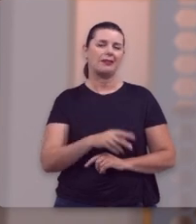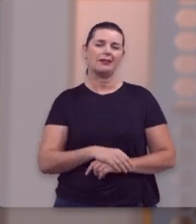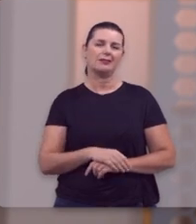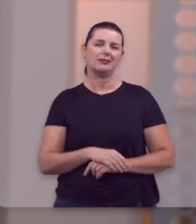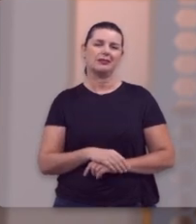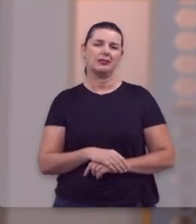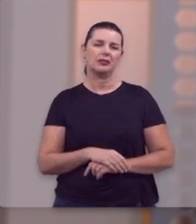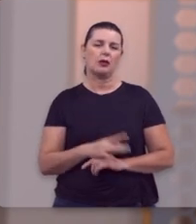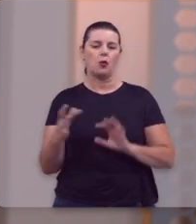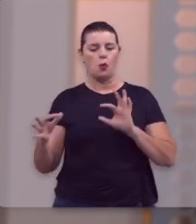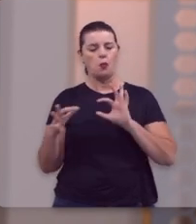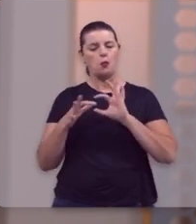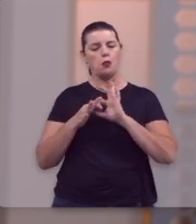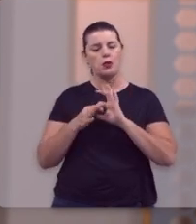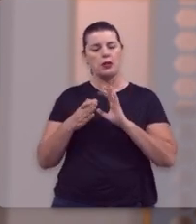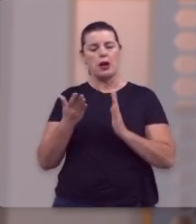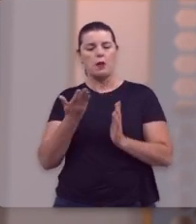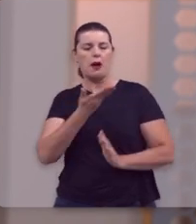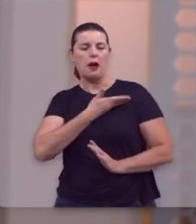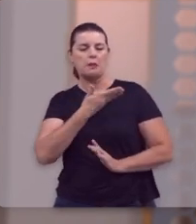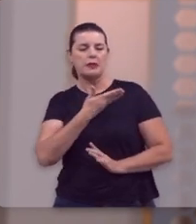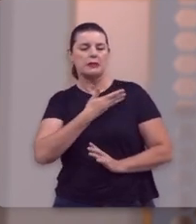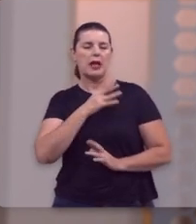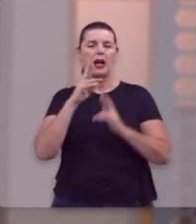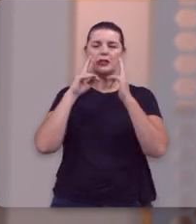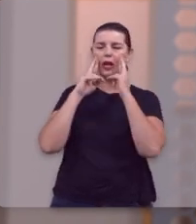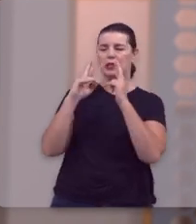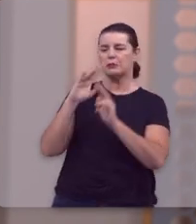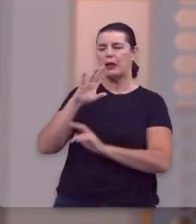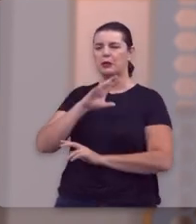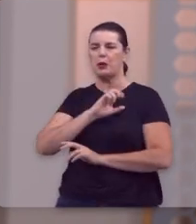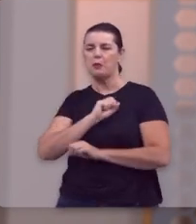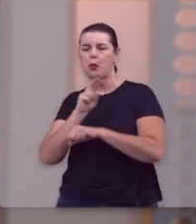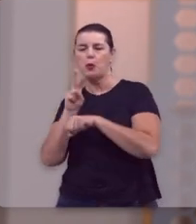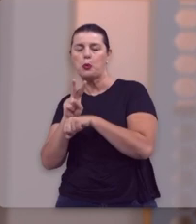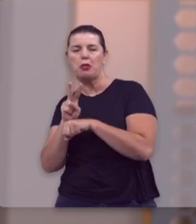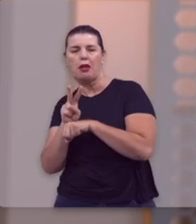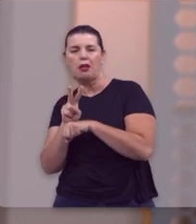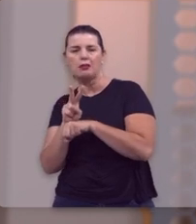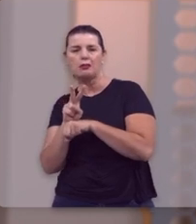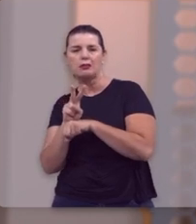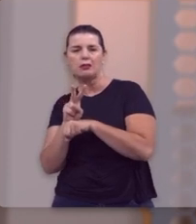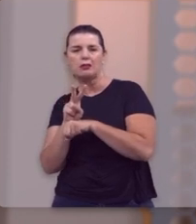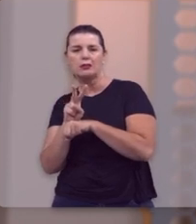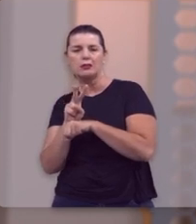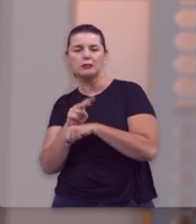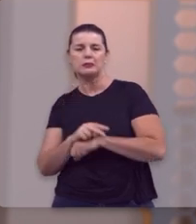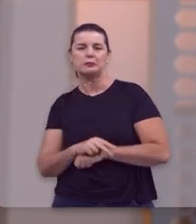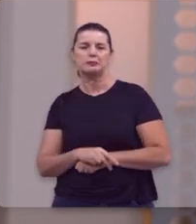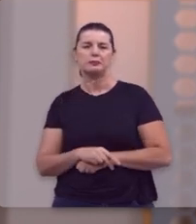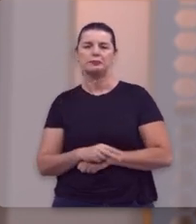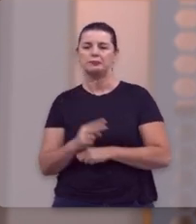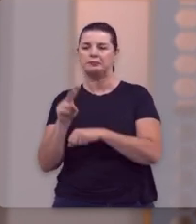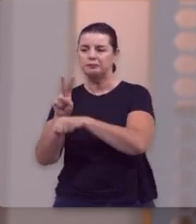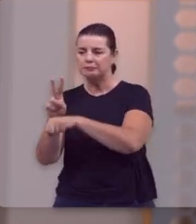É uma escalada ascendente de comunhão, de amizade, de respeito, de amor, de cuidado,